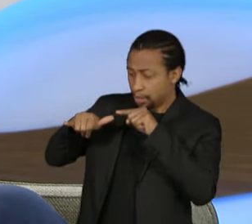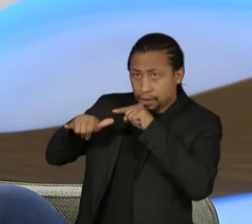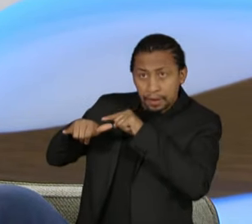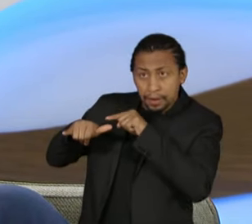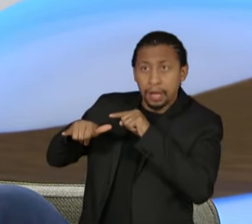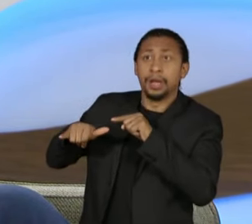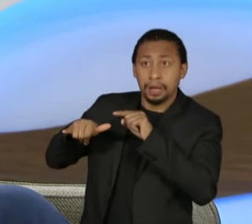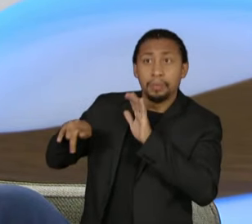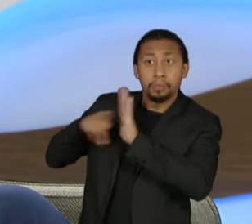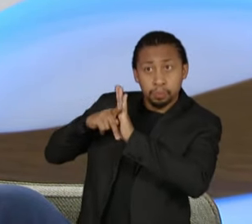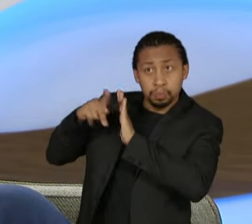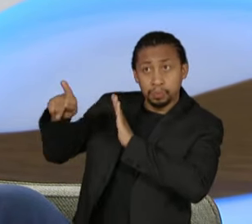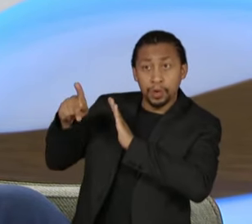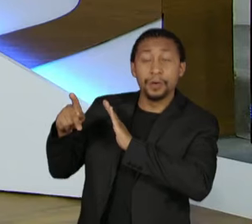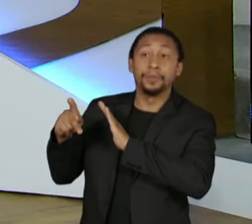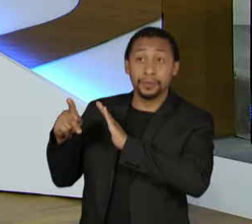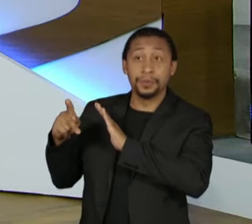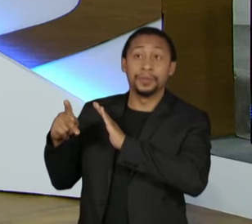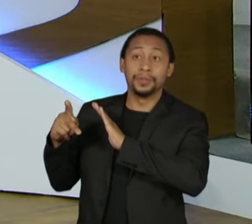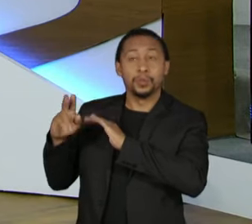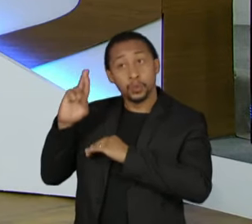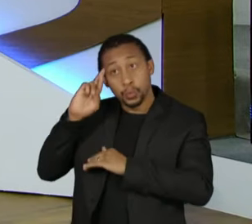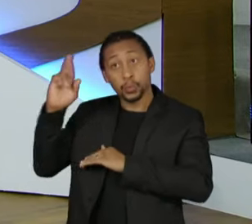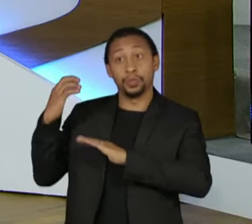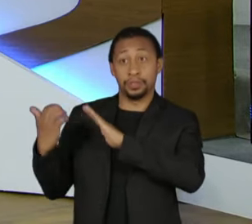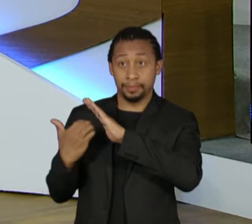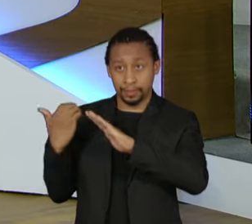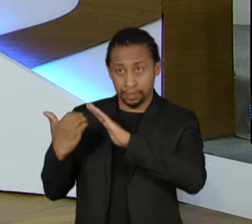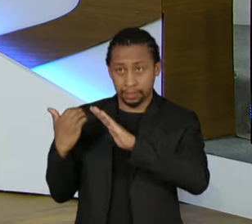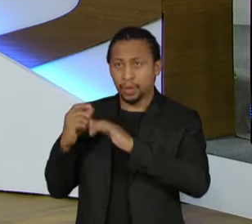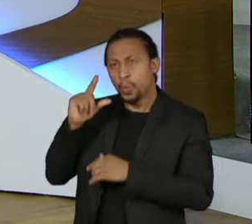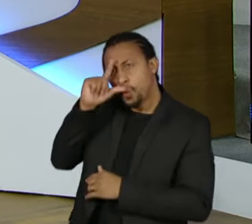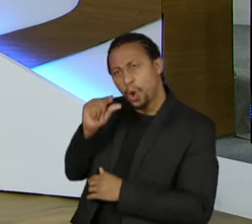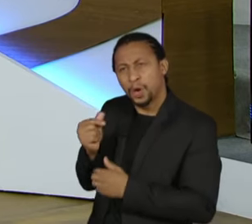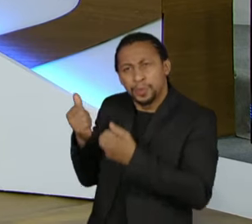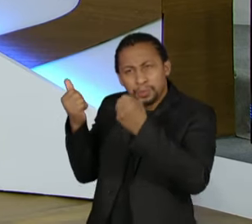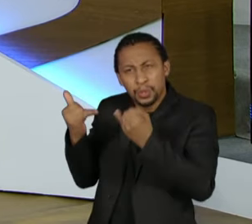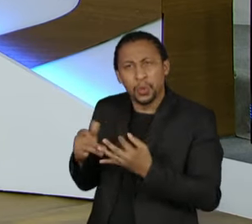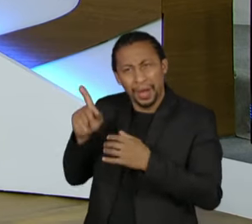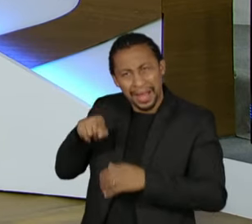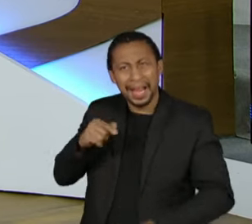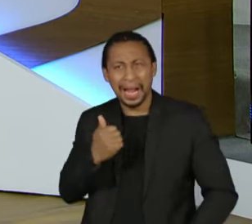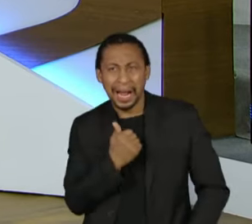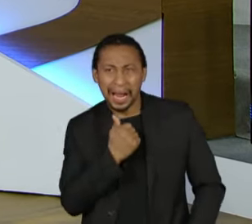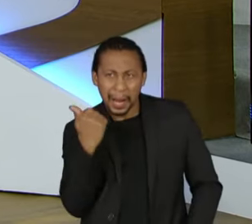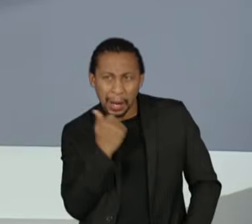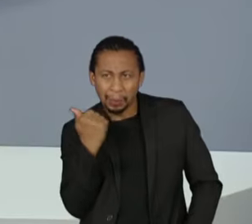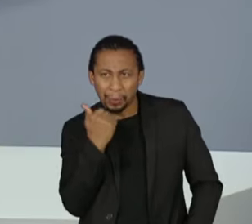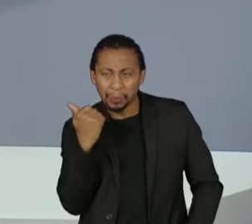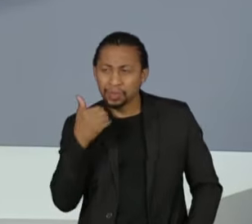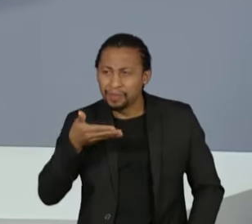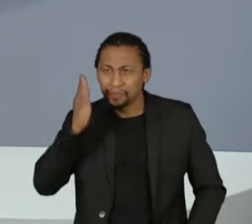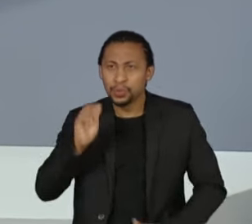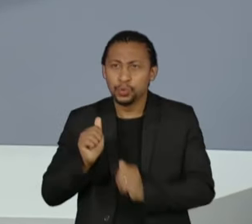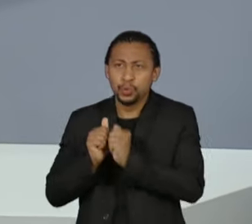Alckmin, disse hoje que é uma carona, que estão indo juntos. Agora, diante de tudo que a sociedade brasileira passou,